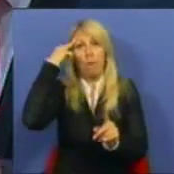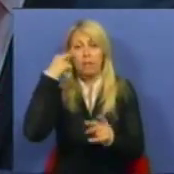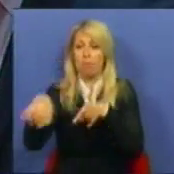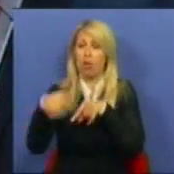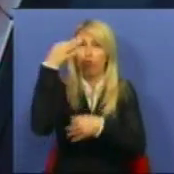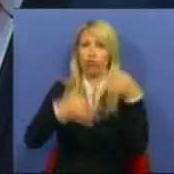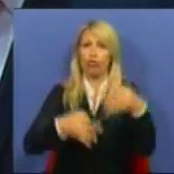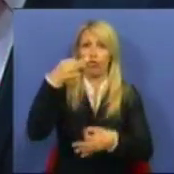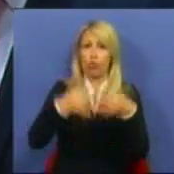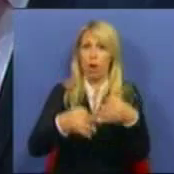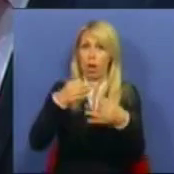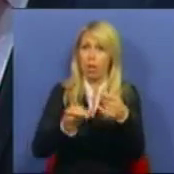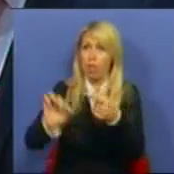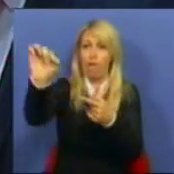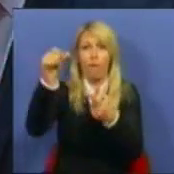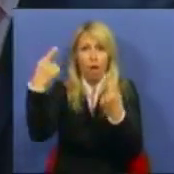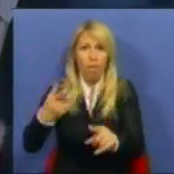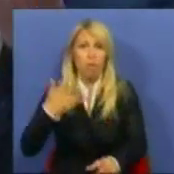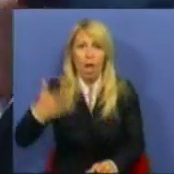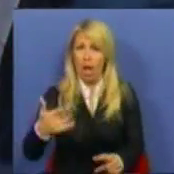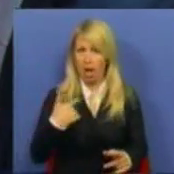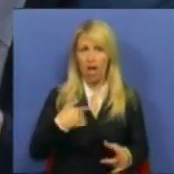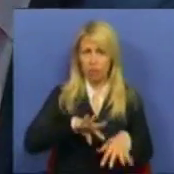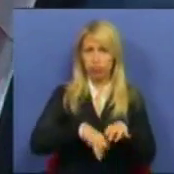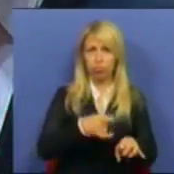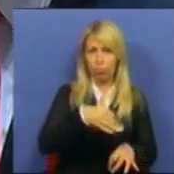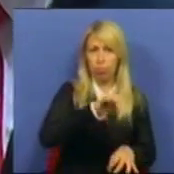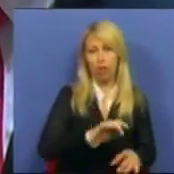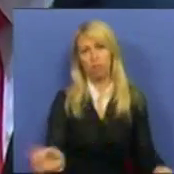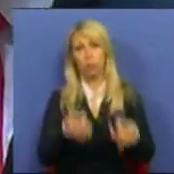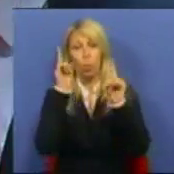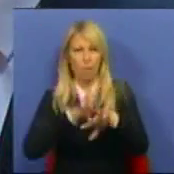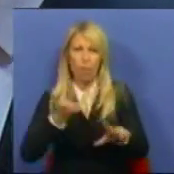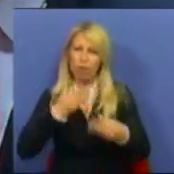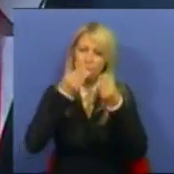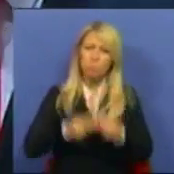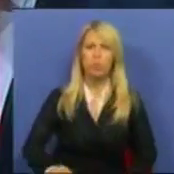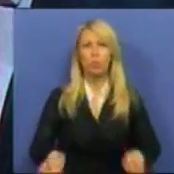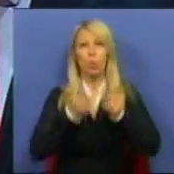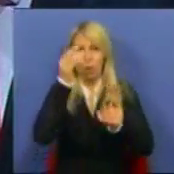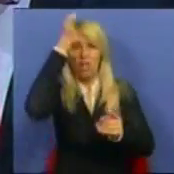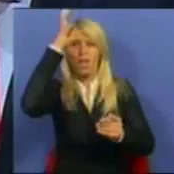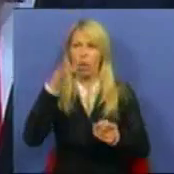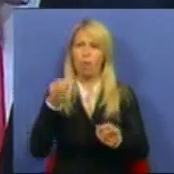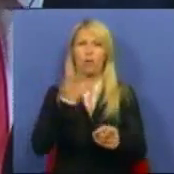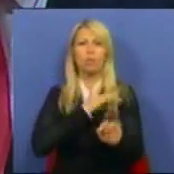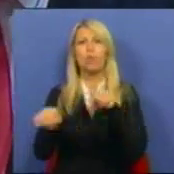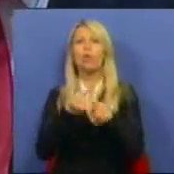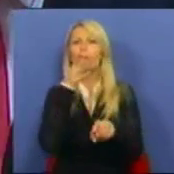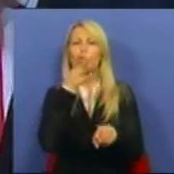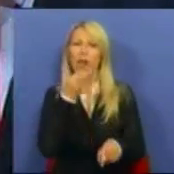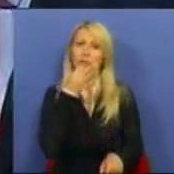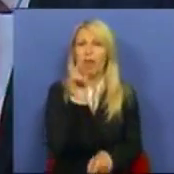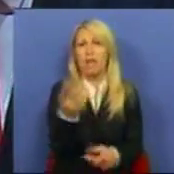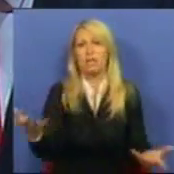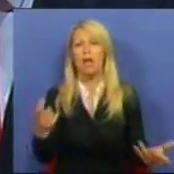Isso em nada liga ao Partido Socialista. É por isso que é desonesto do ponto de vista intelectual. O Sr. Deputado refere-se dessa forma a quem ocupou